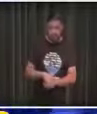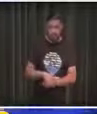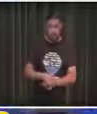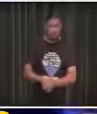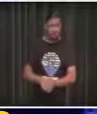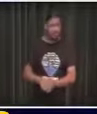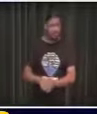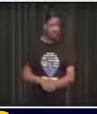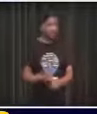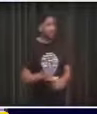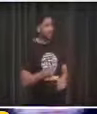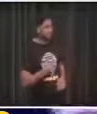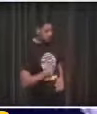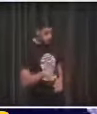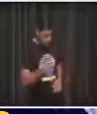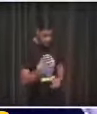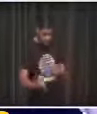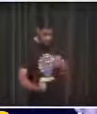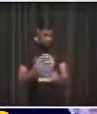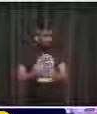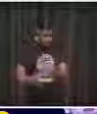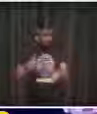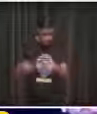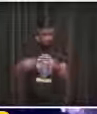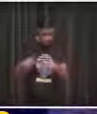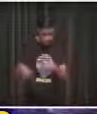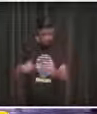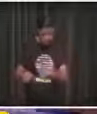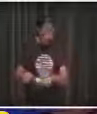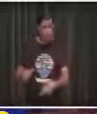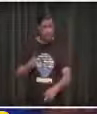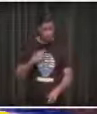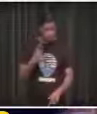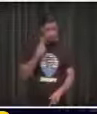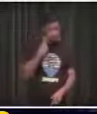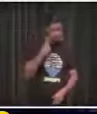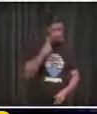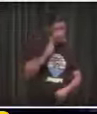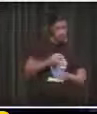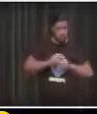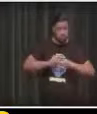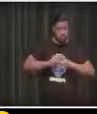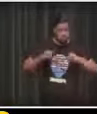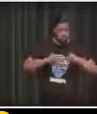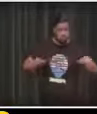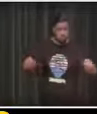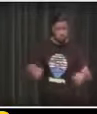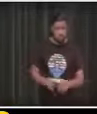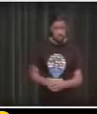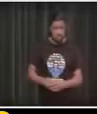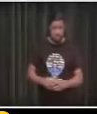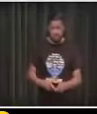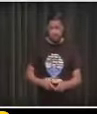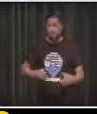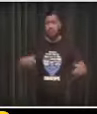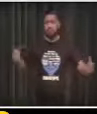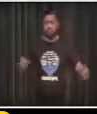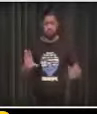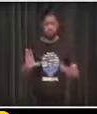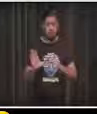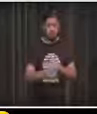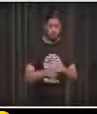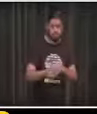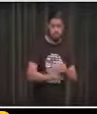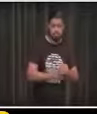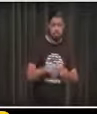Você vai de carro para o trabalho? Saiu uma reportagem sobre recorde de roubo de automóvel.